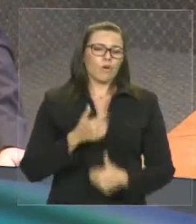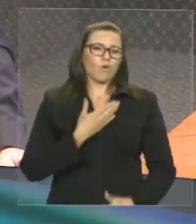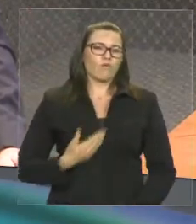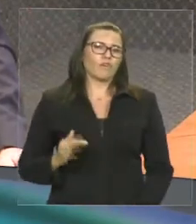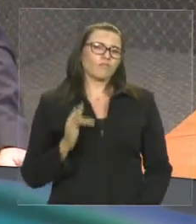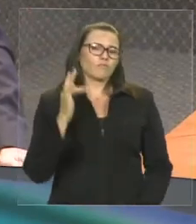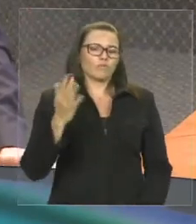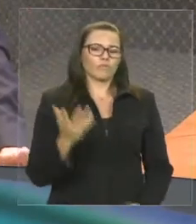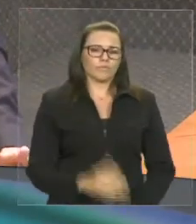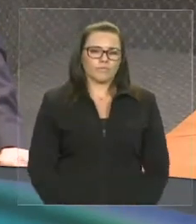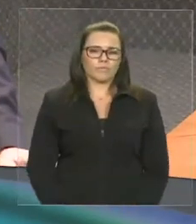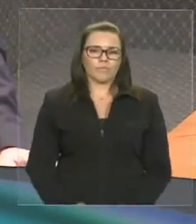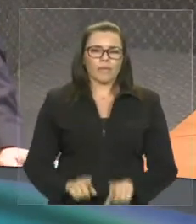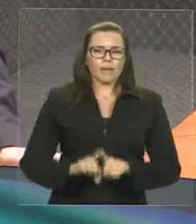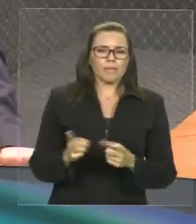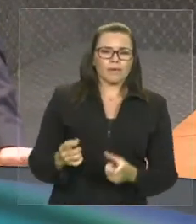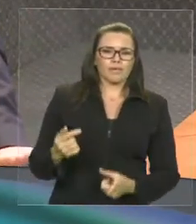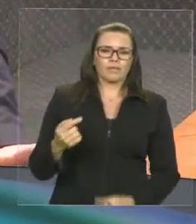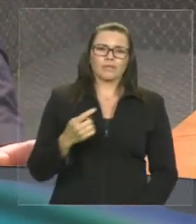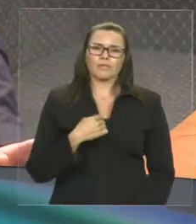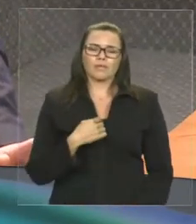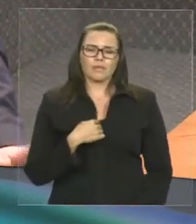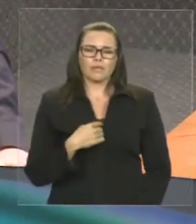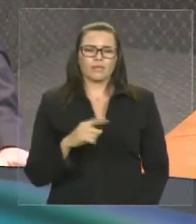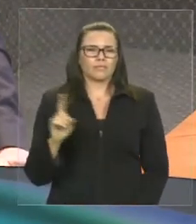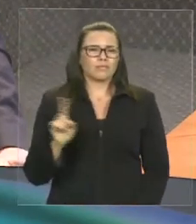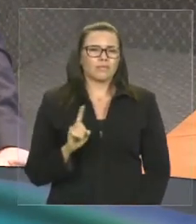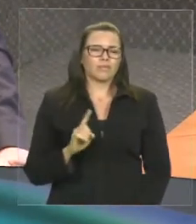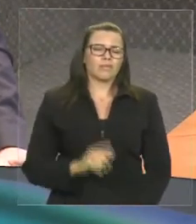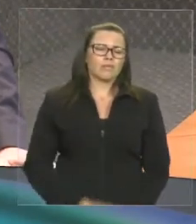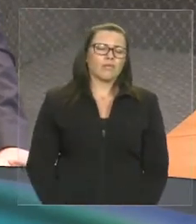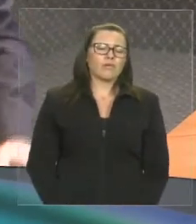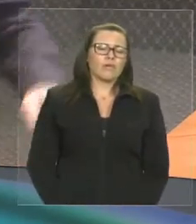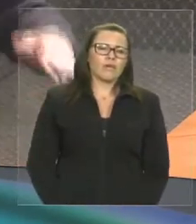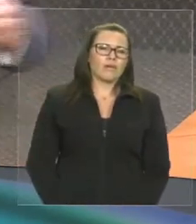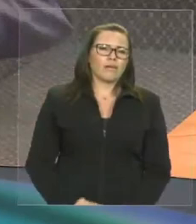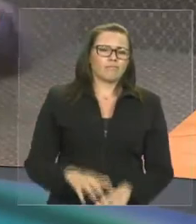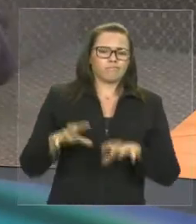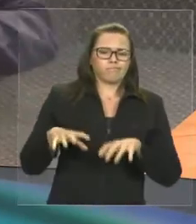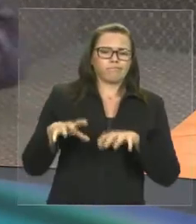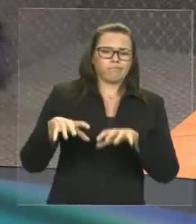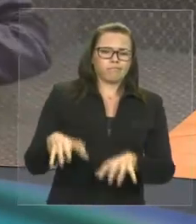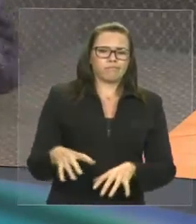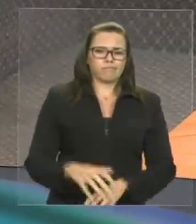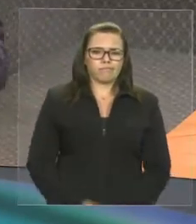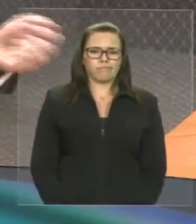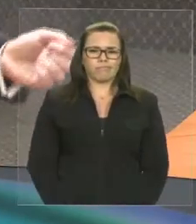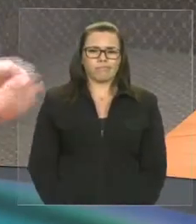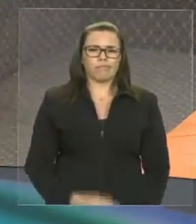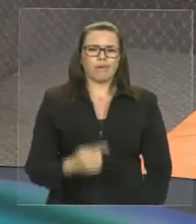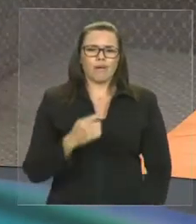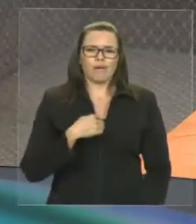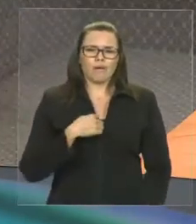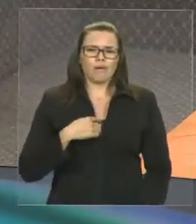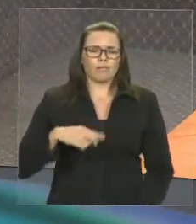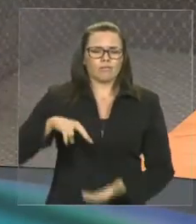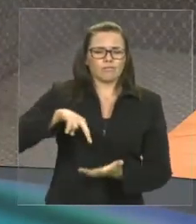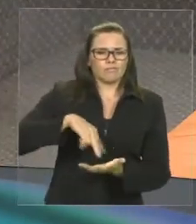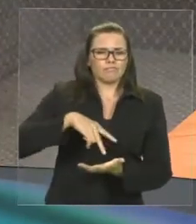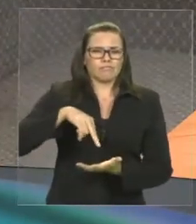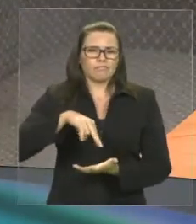Eu não pintei cara para a nova república. Eu não dancei dancinha do passarinho para o governo tucano.